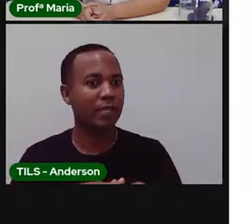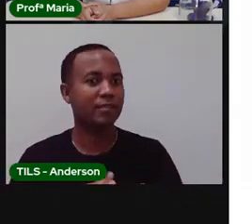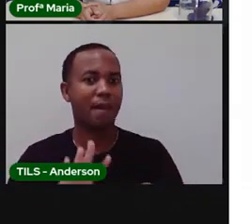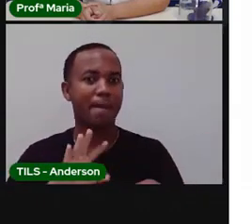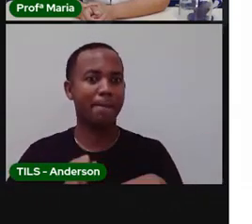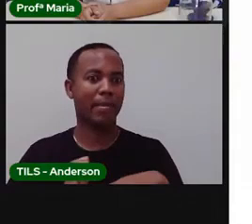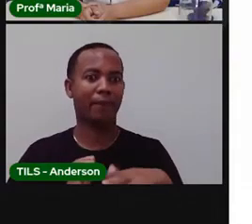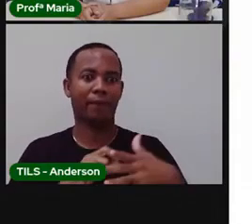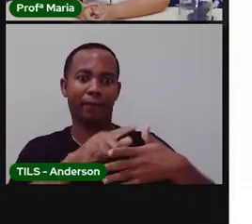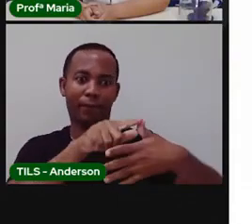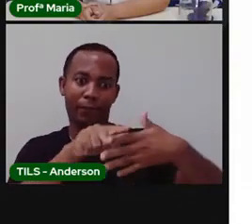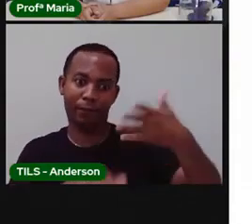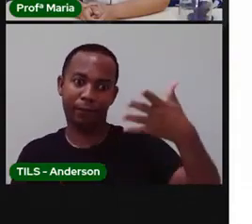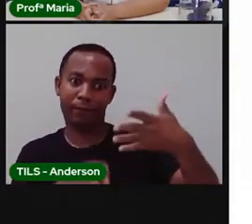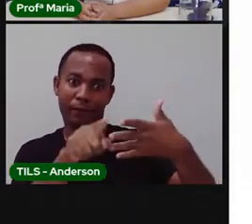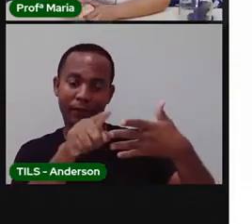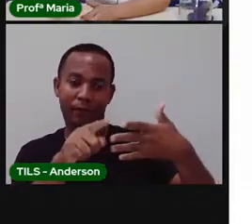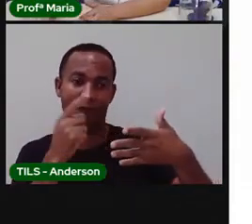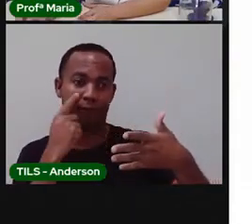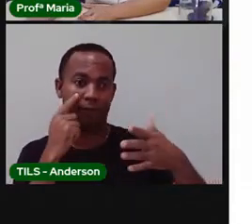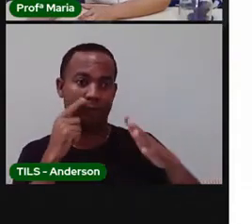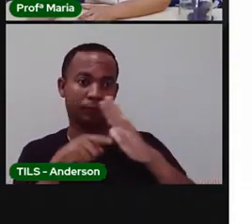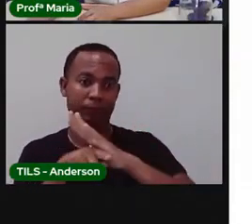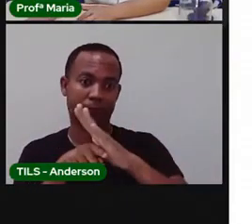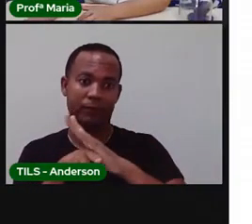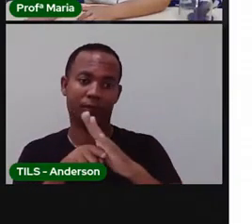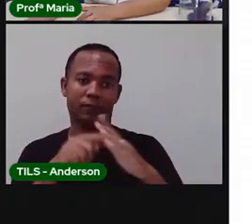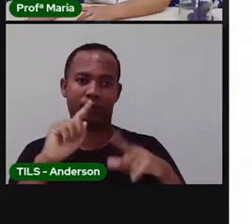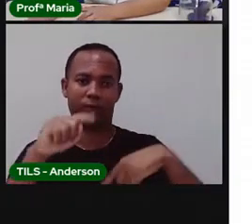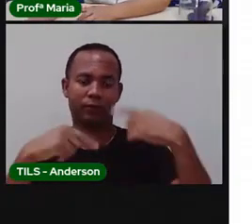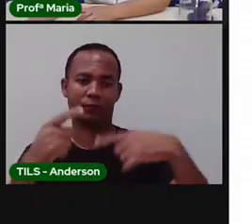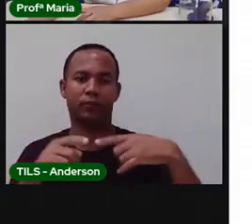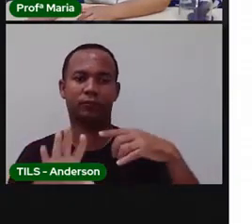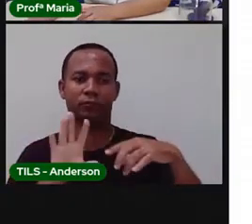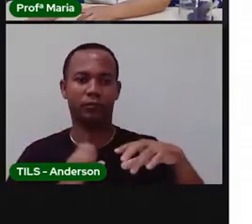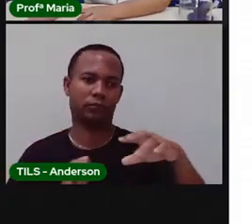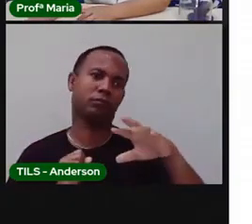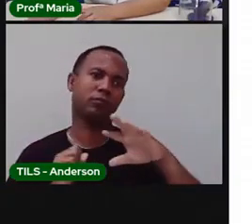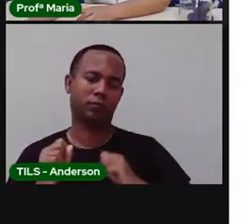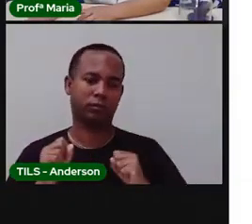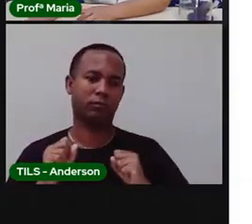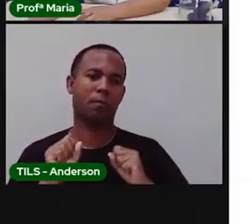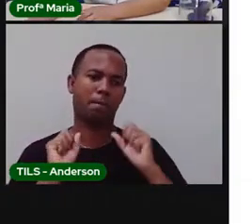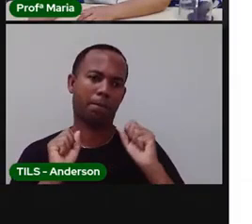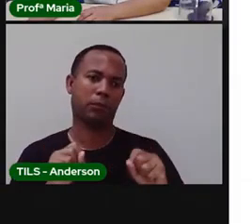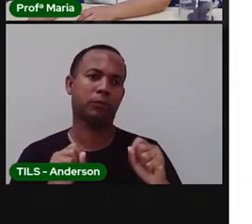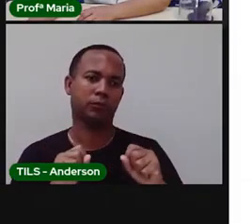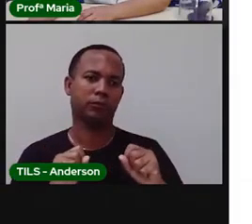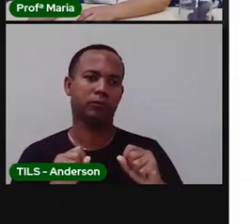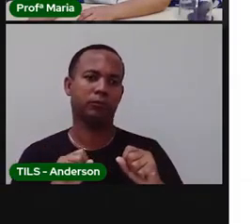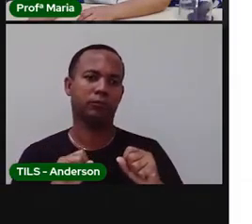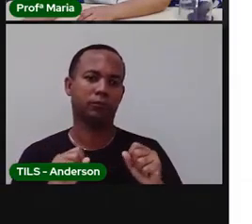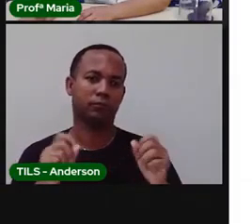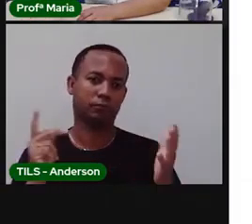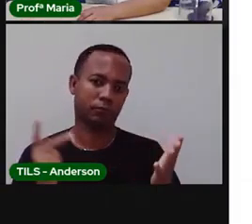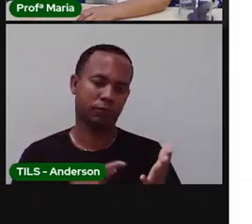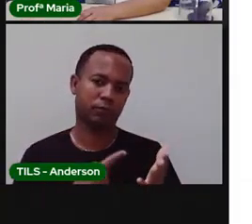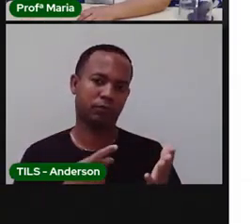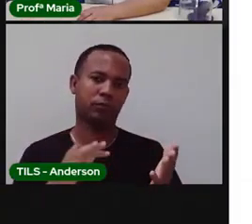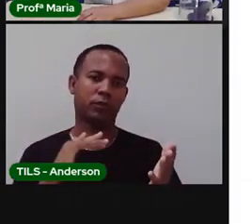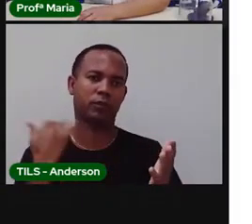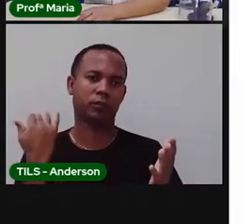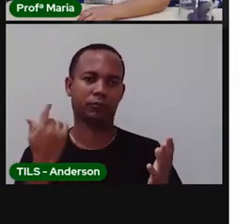Extossomose. Doenças aí gravíssimas e que podem prejudicar vocês bastante. Lembra que teve uma imagem, né?